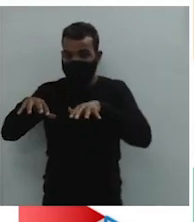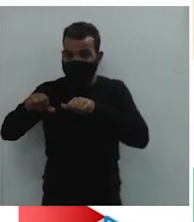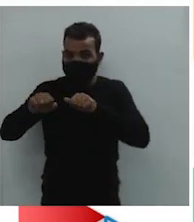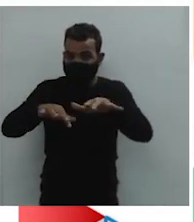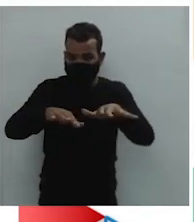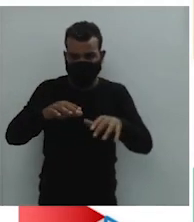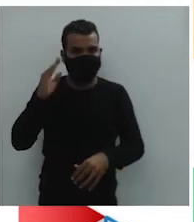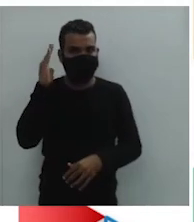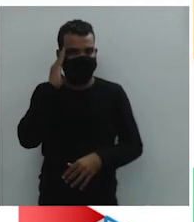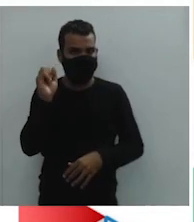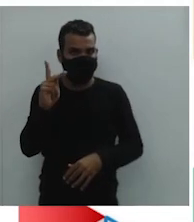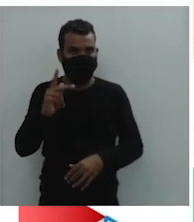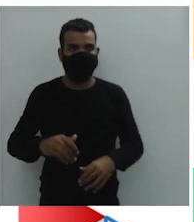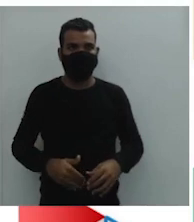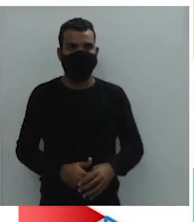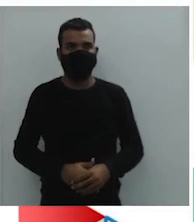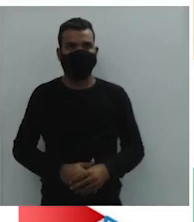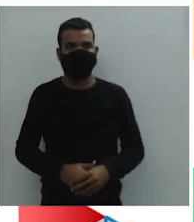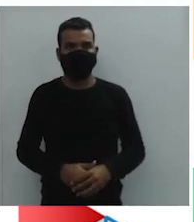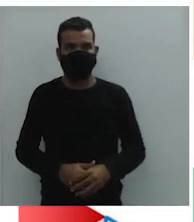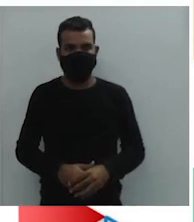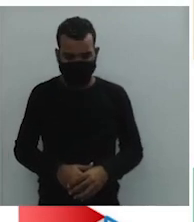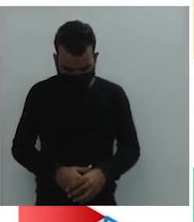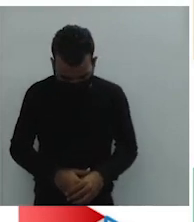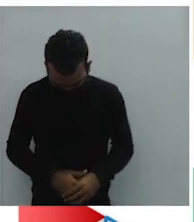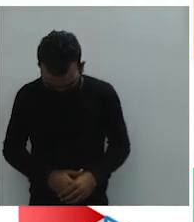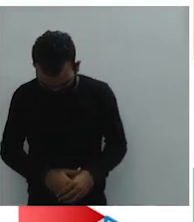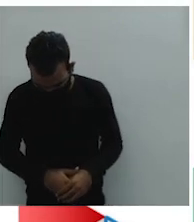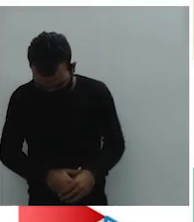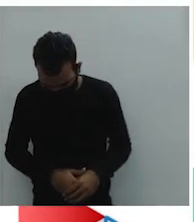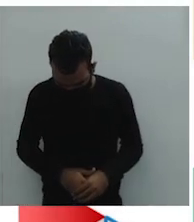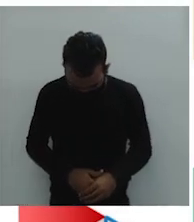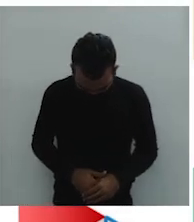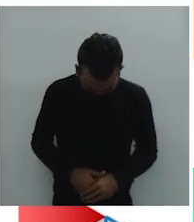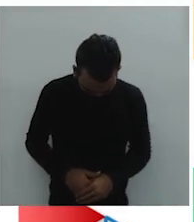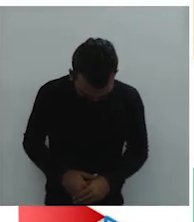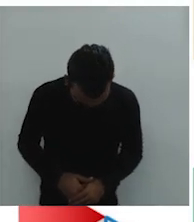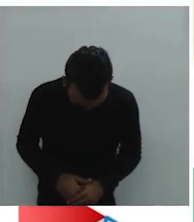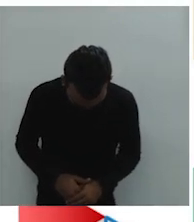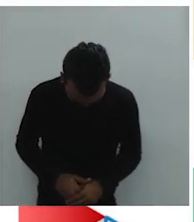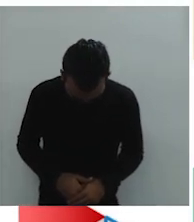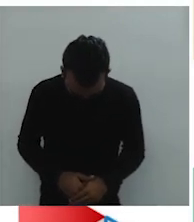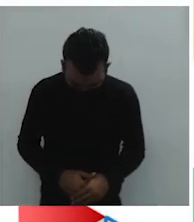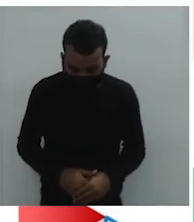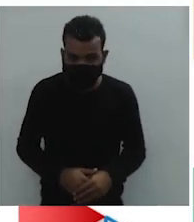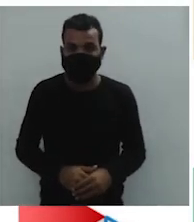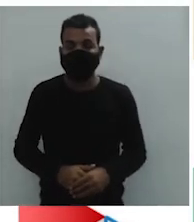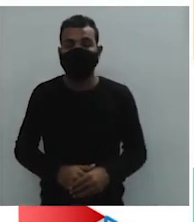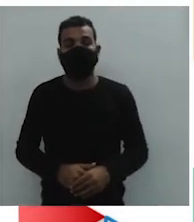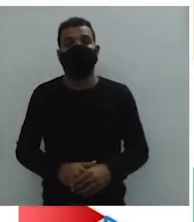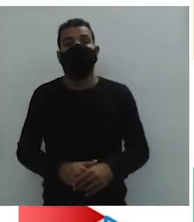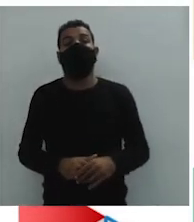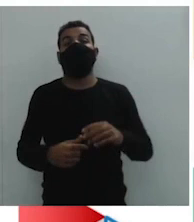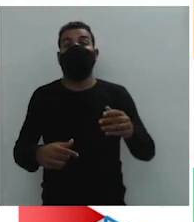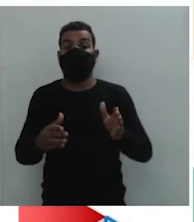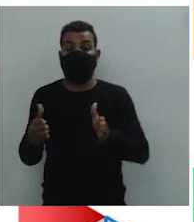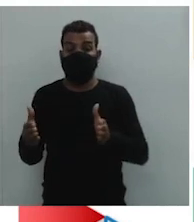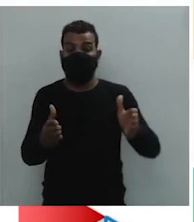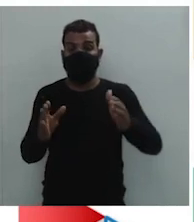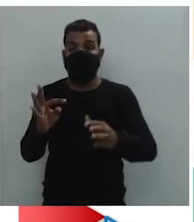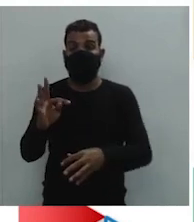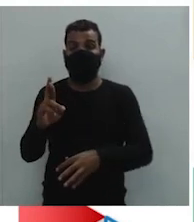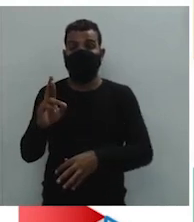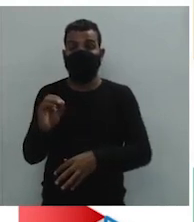E aí, tudo bem? E vem a questão dos caminhos dos tropeiros, que